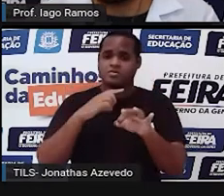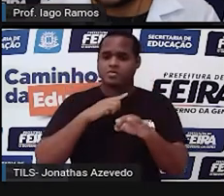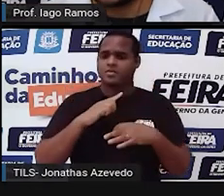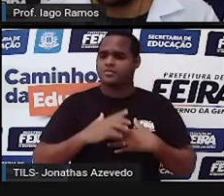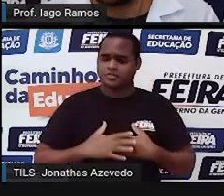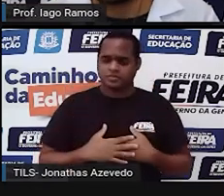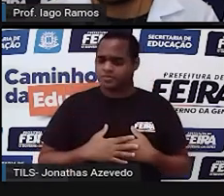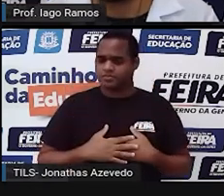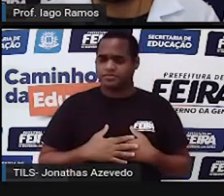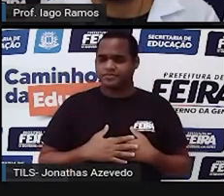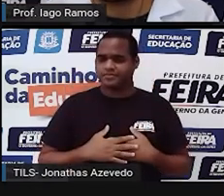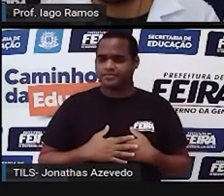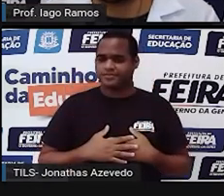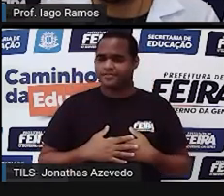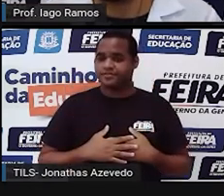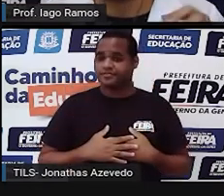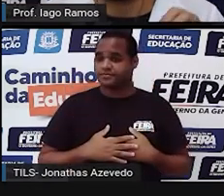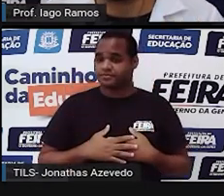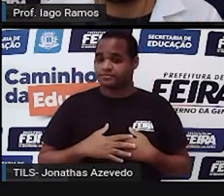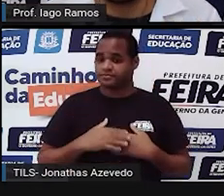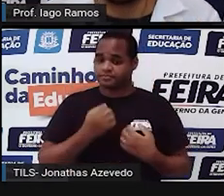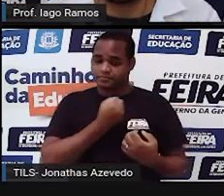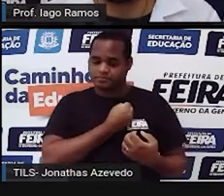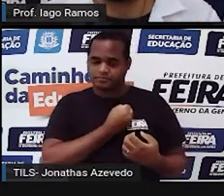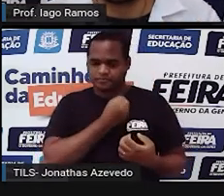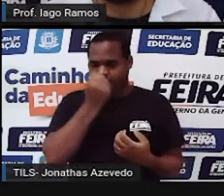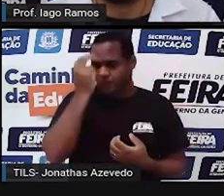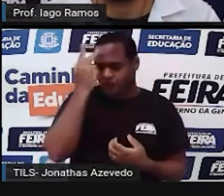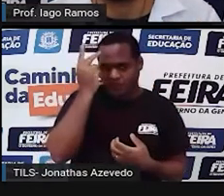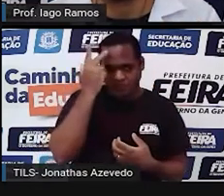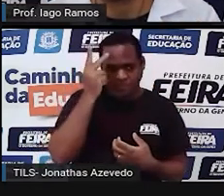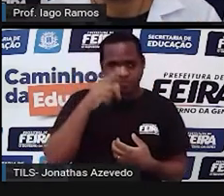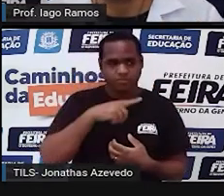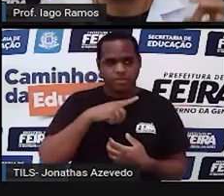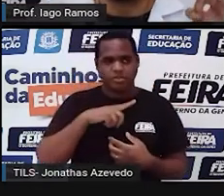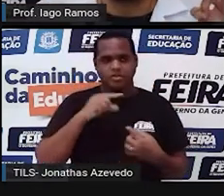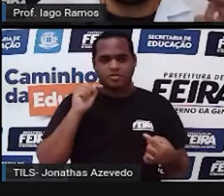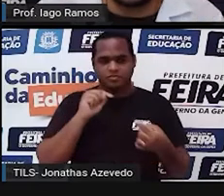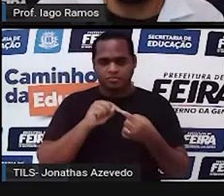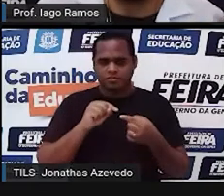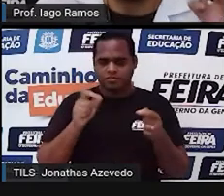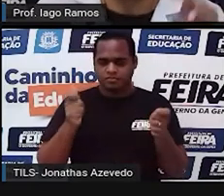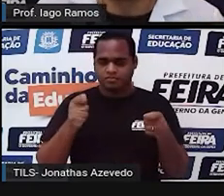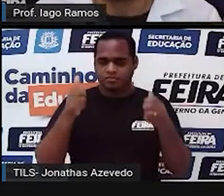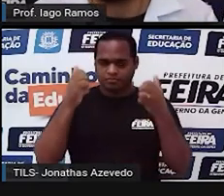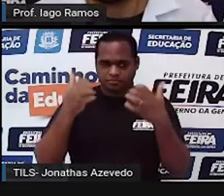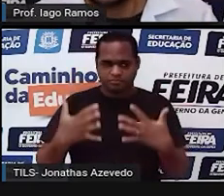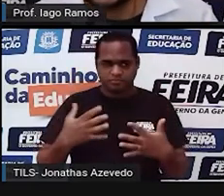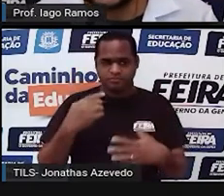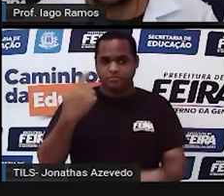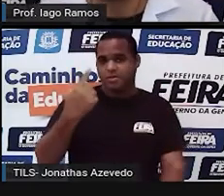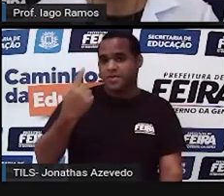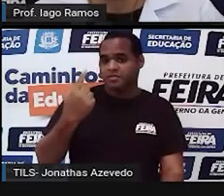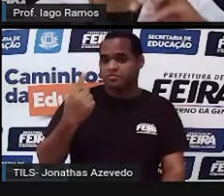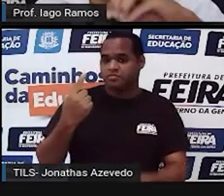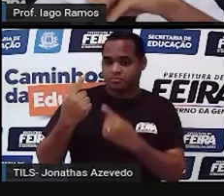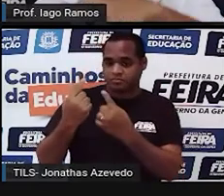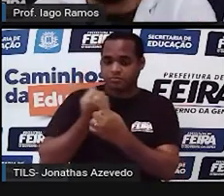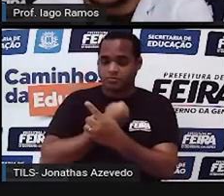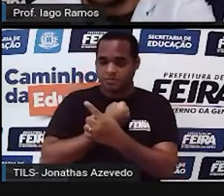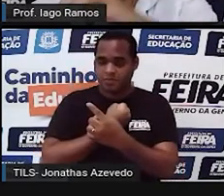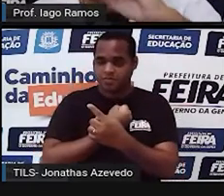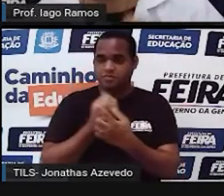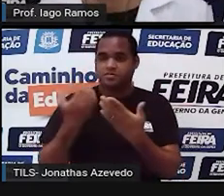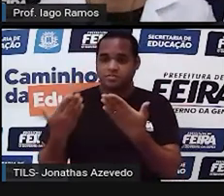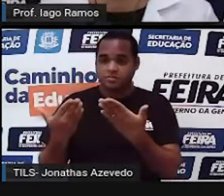é que a gente tem mais sobre os números naturais e que é importante aqui para a nossa aula? Que o primeiro algarismo, né, o primeiro